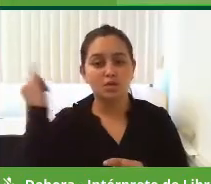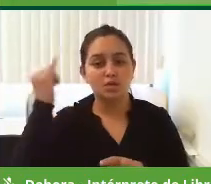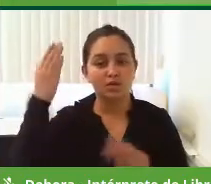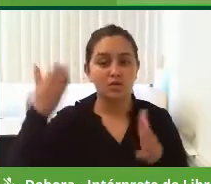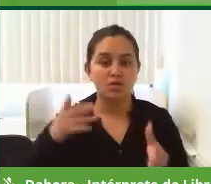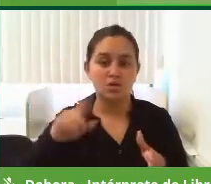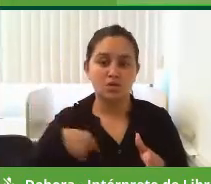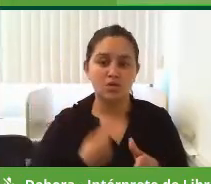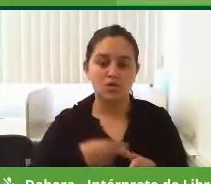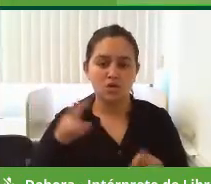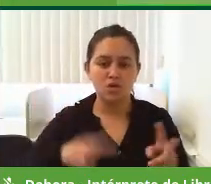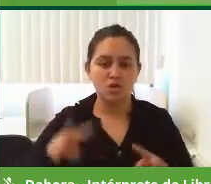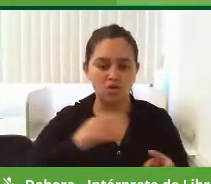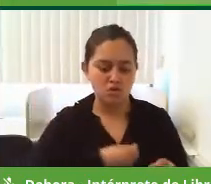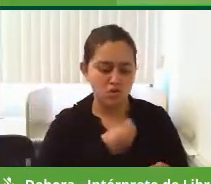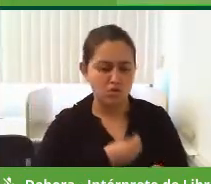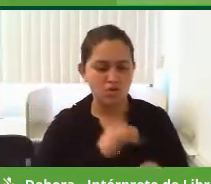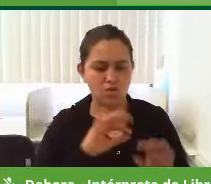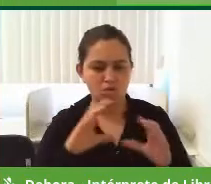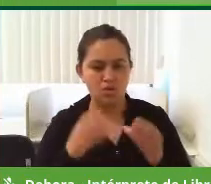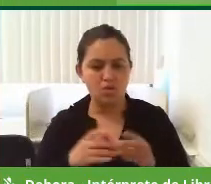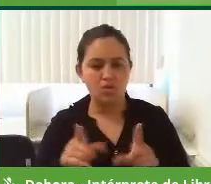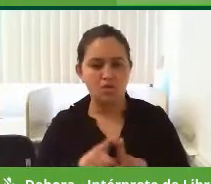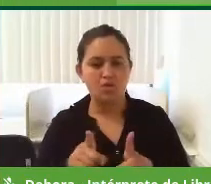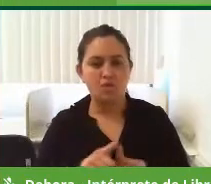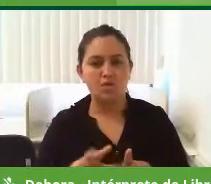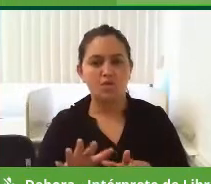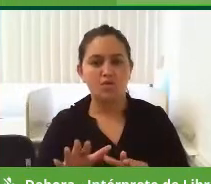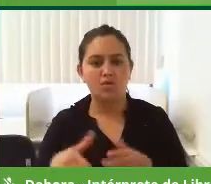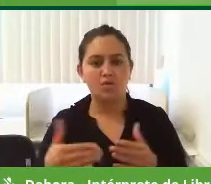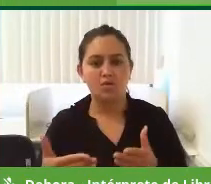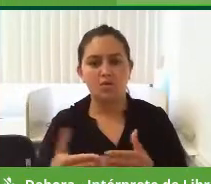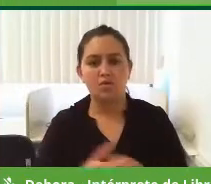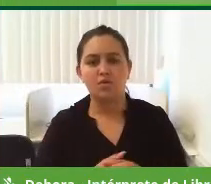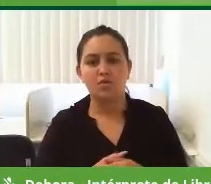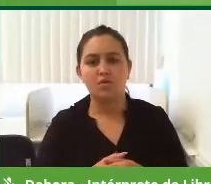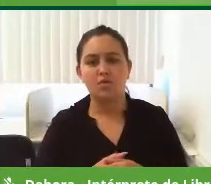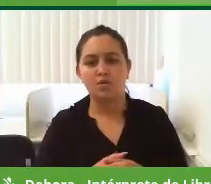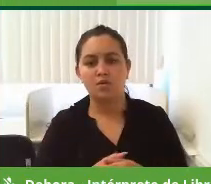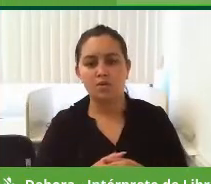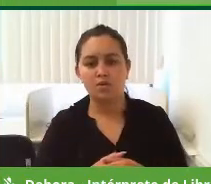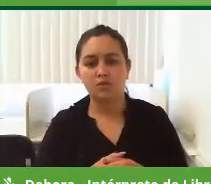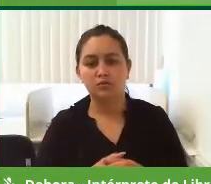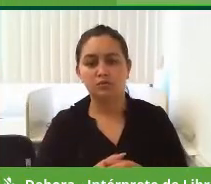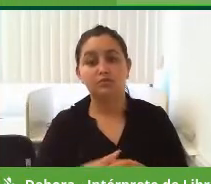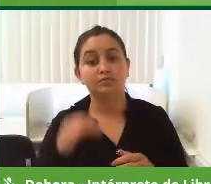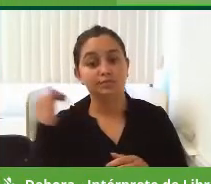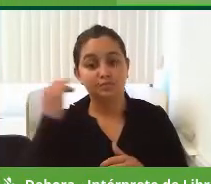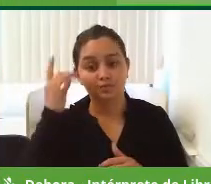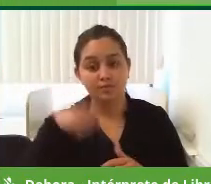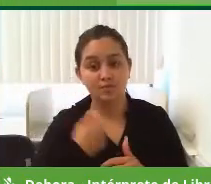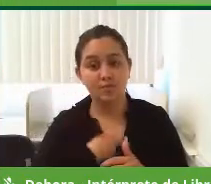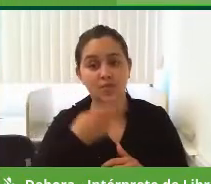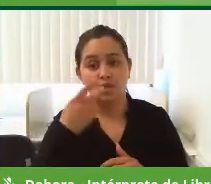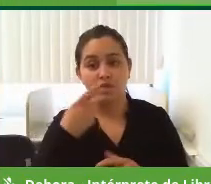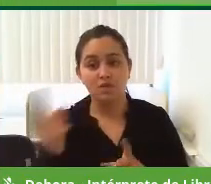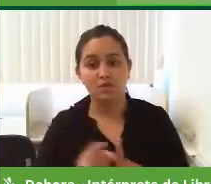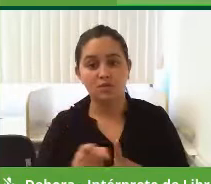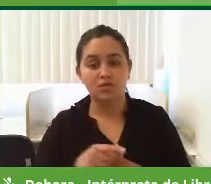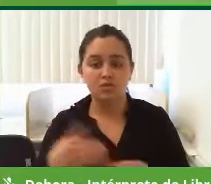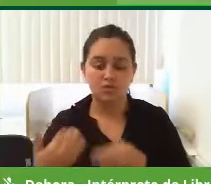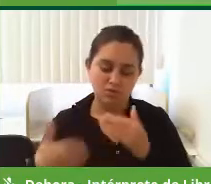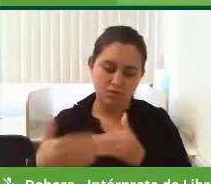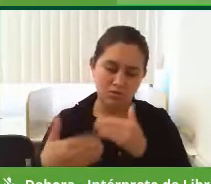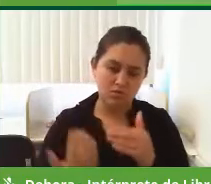estamos vivendo uma conjuntura digital, né, e o quadro digital vai ser uma questão importante, porque nós vamos falar no decorrer da